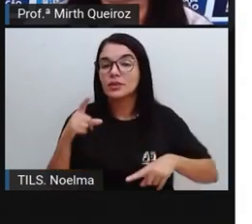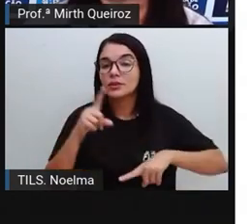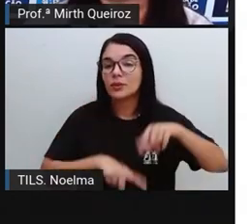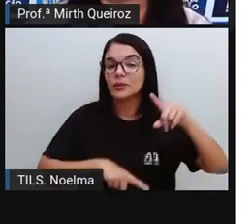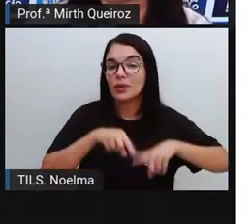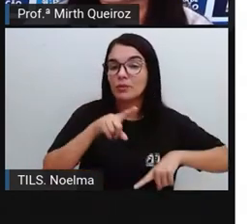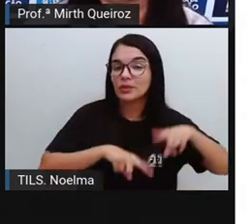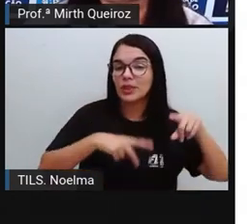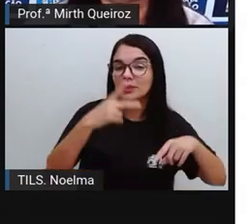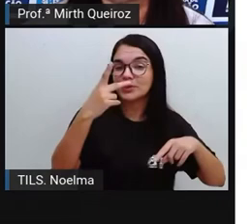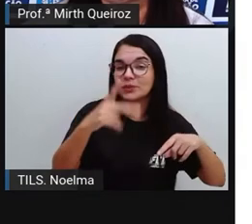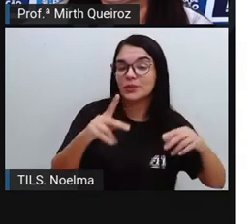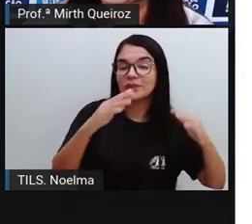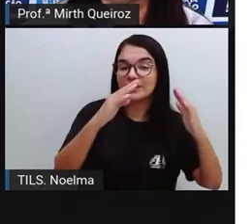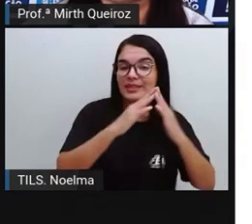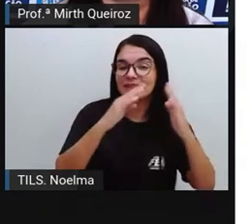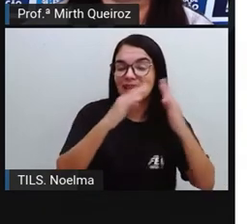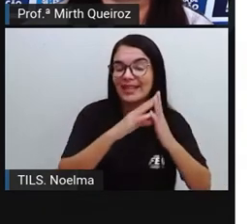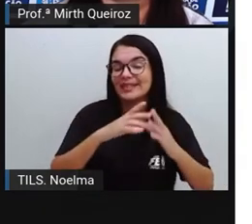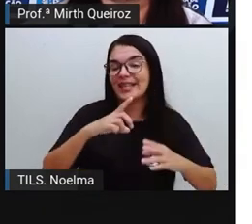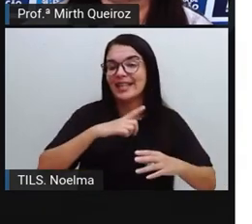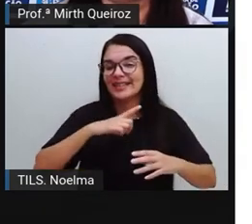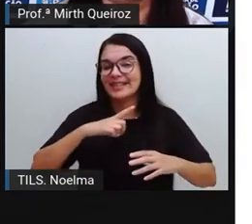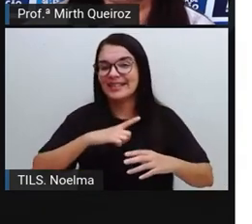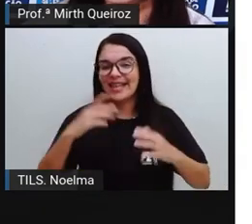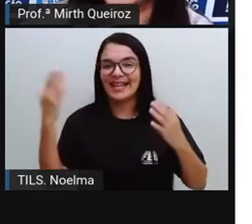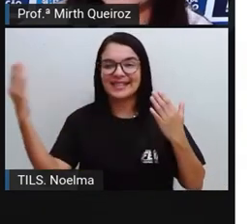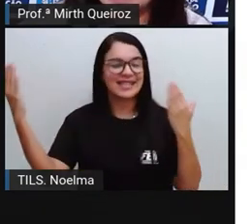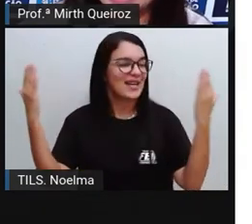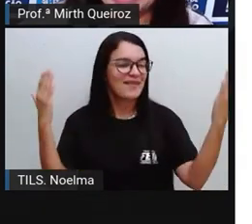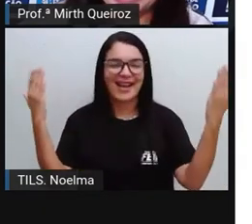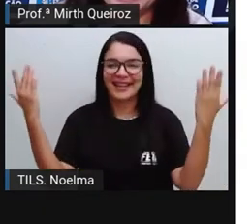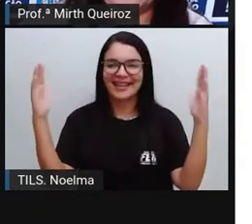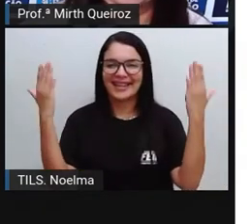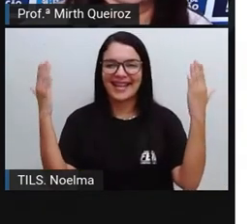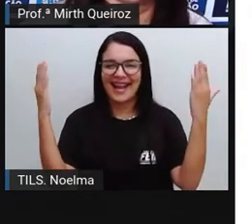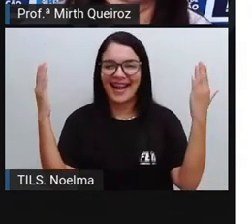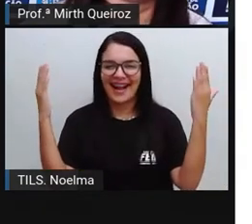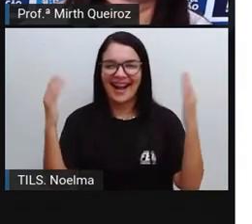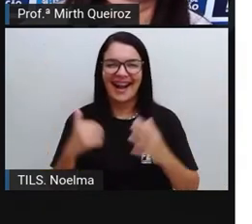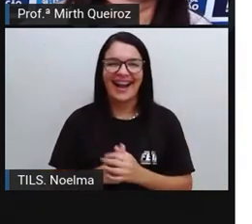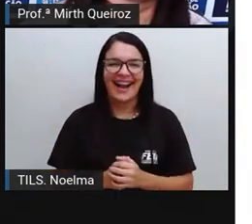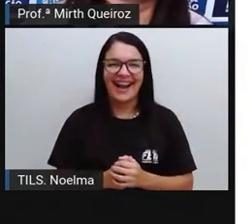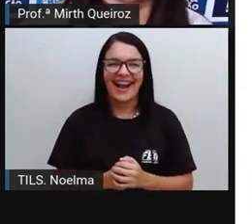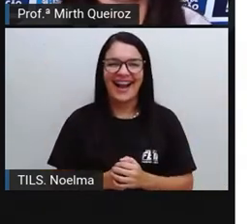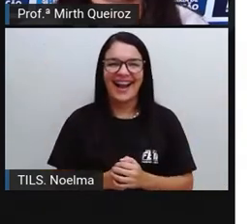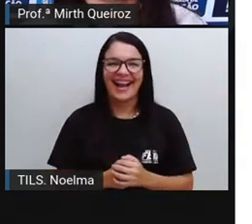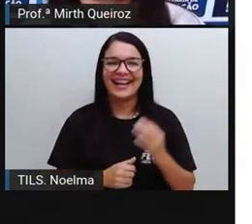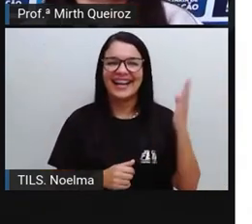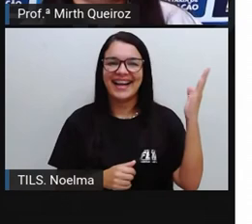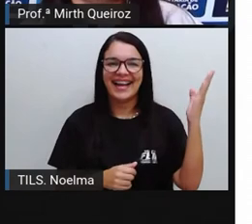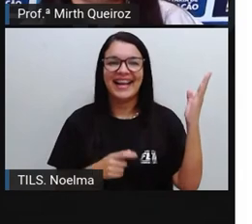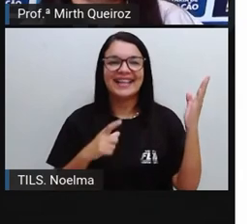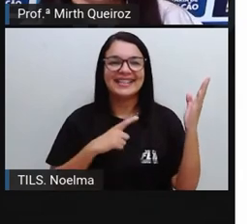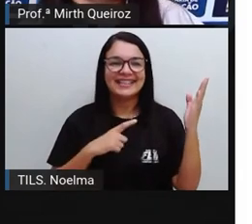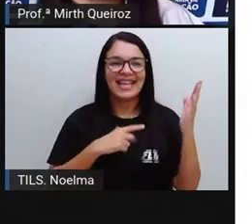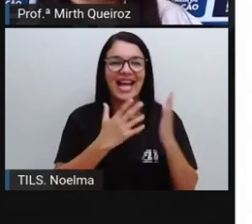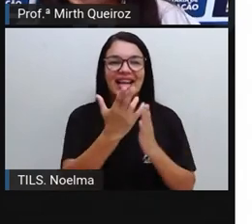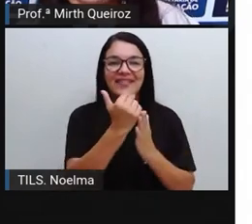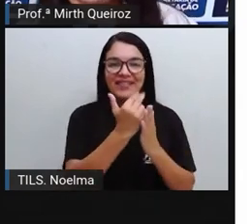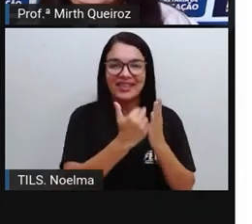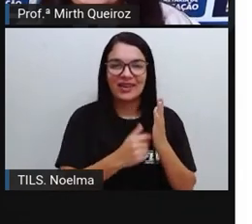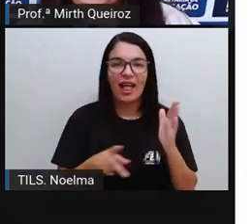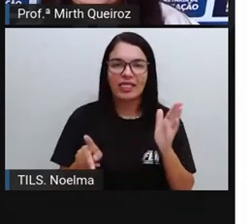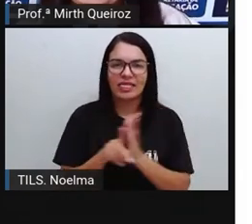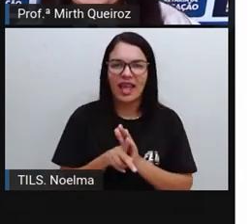viram na casa de vocês que apresentam aí simetria. e essas figuras, elas